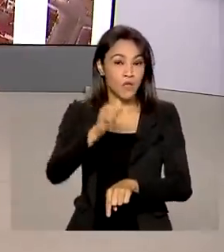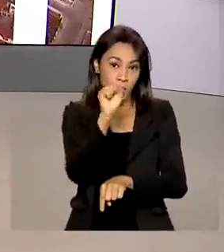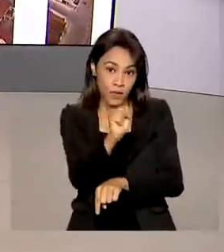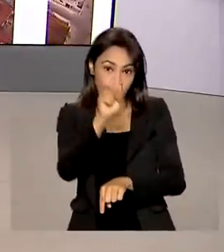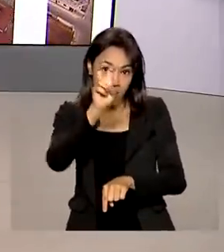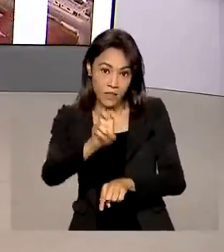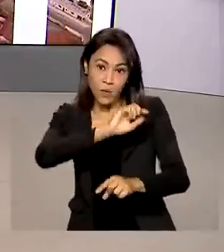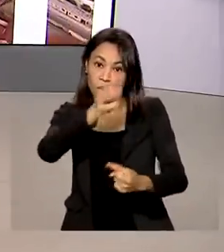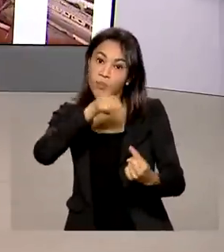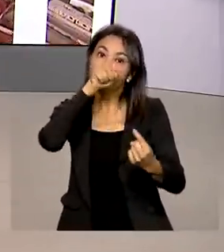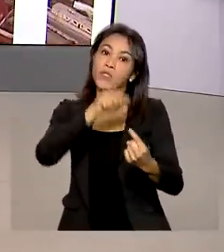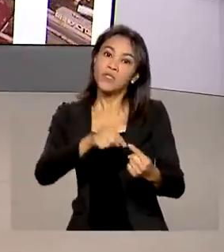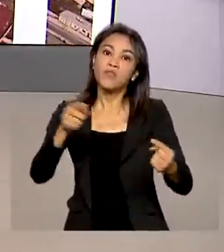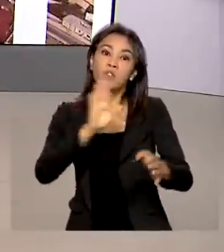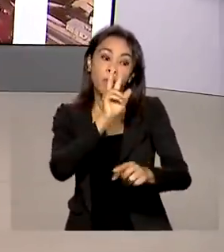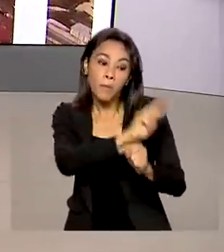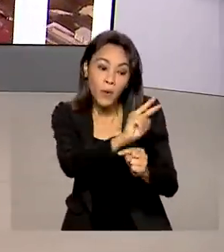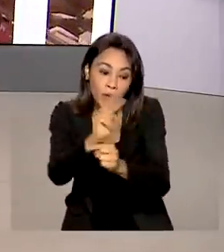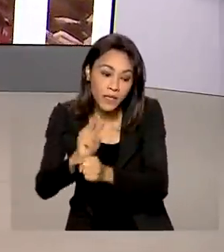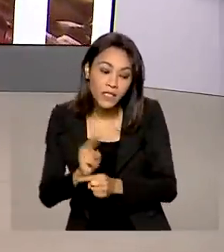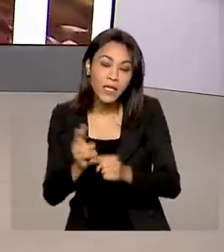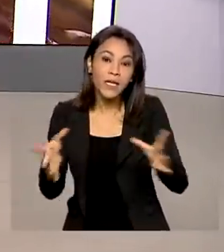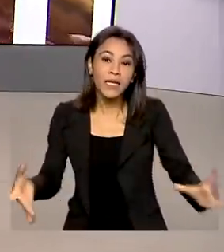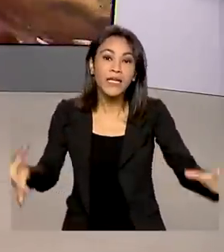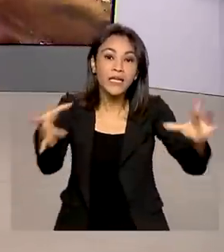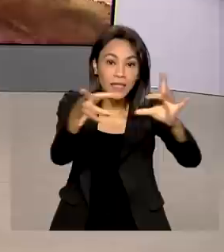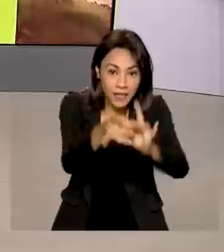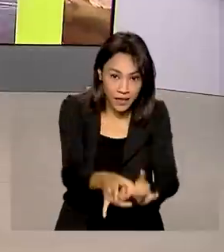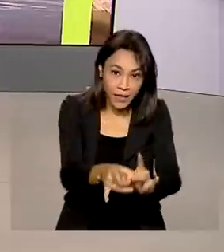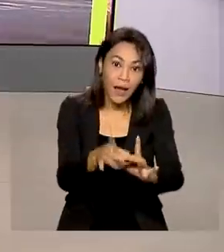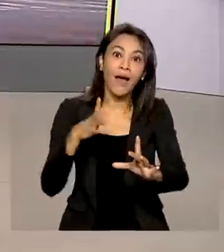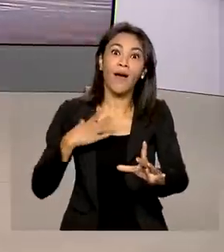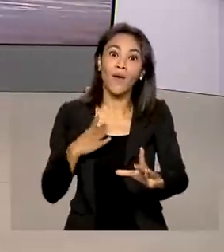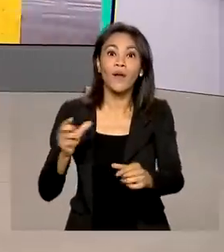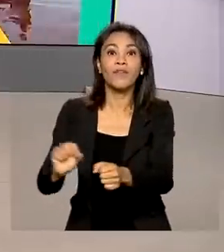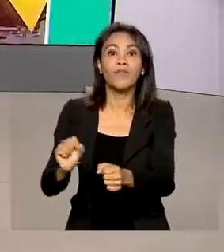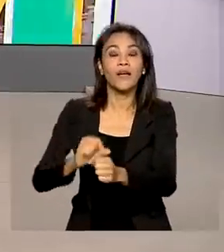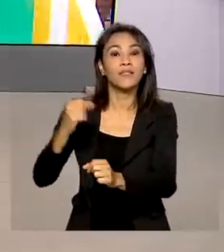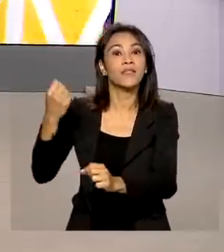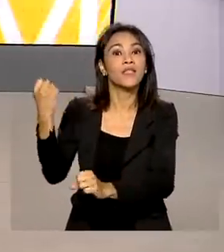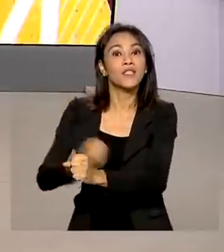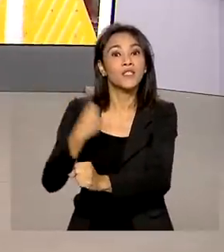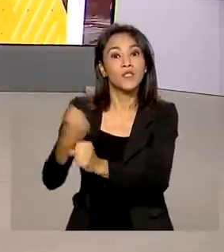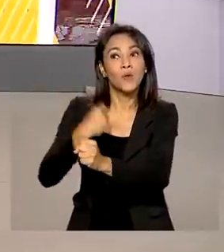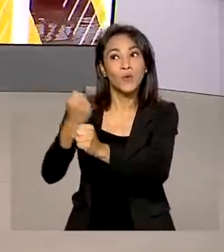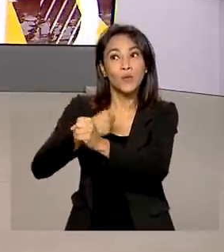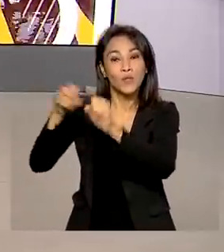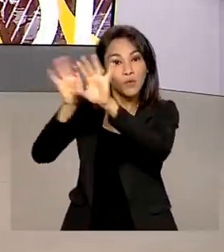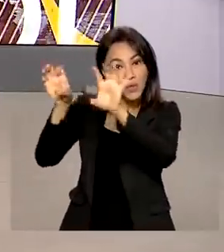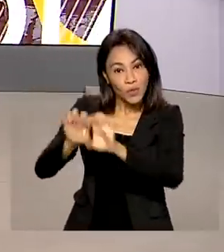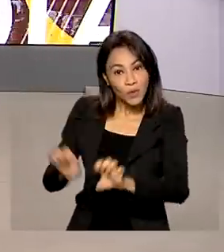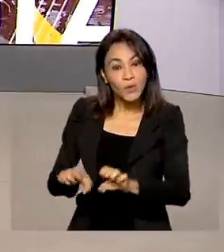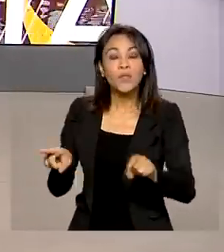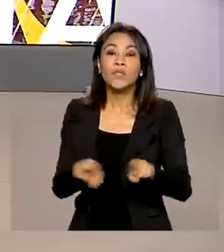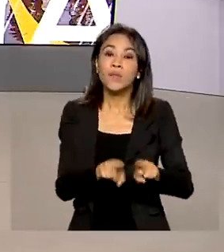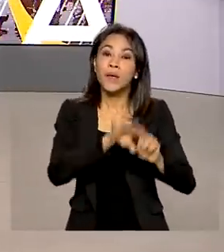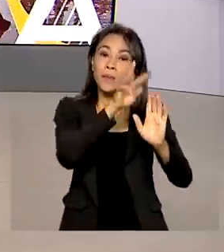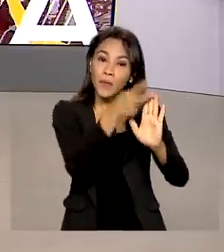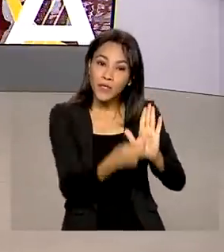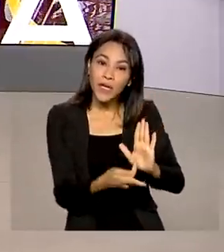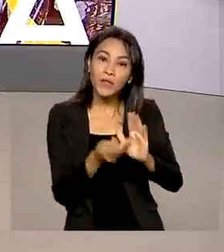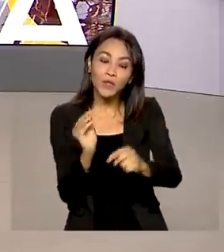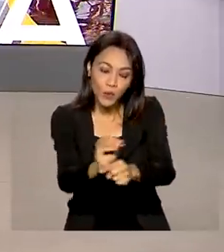as fronteiras do norte do país, agora também executa obras de infraestrutura e projetos de acolhimento em municípios e